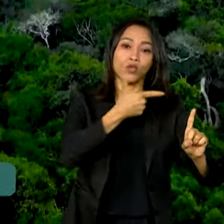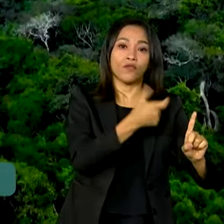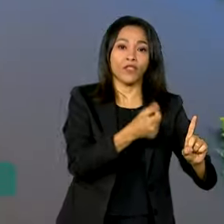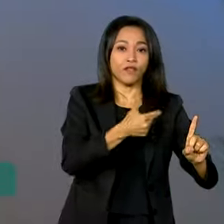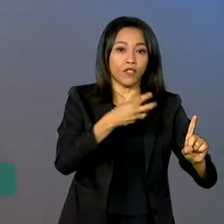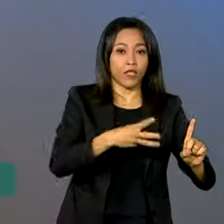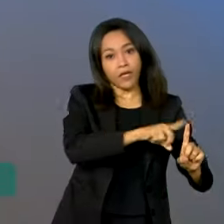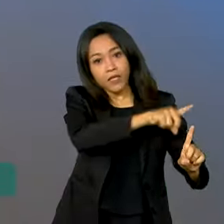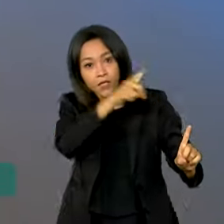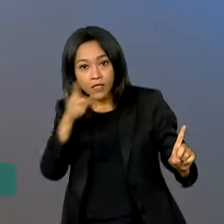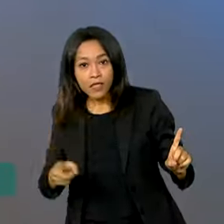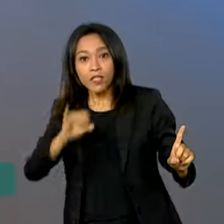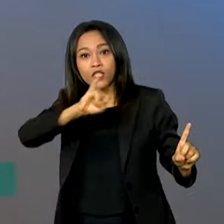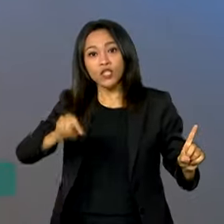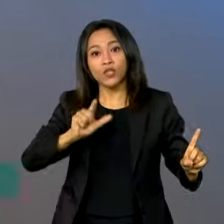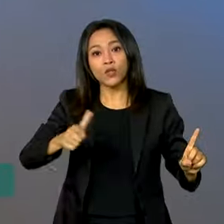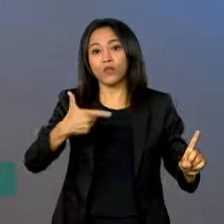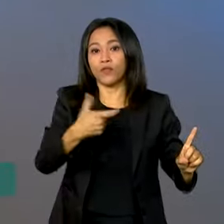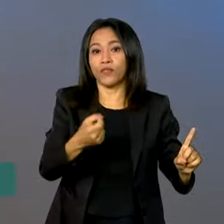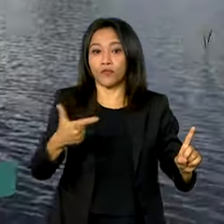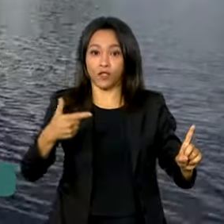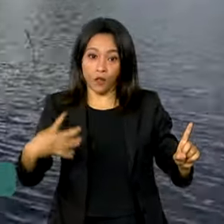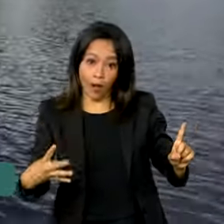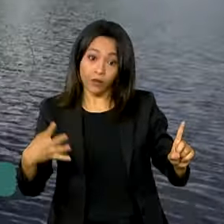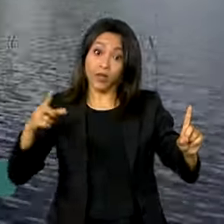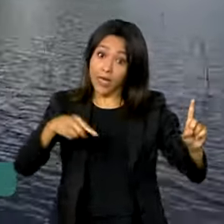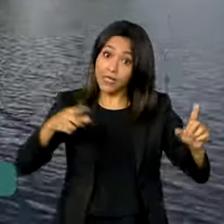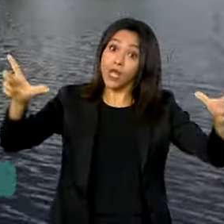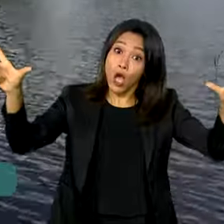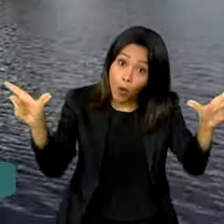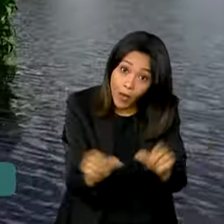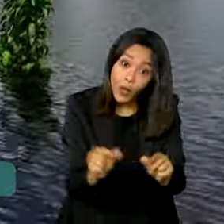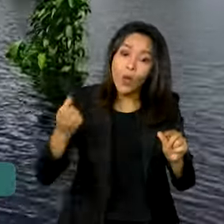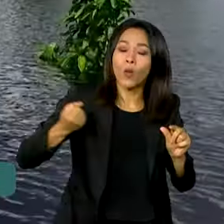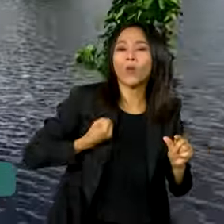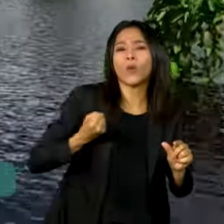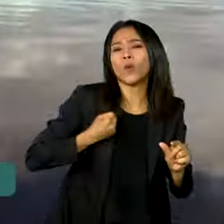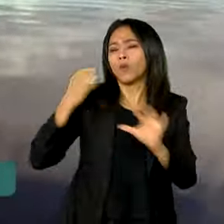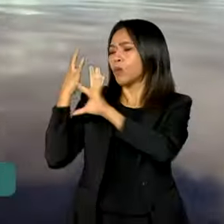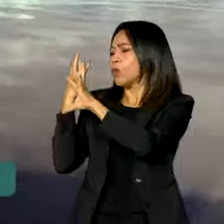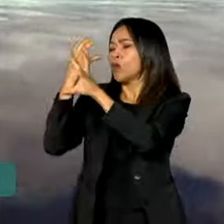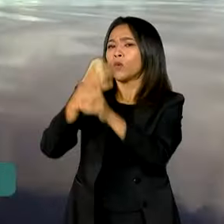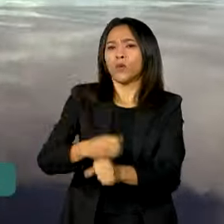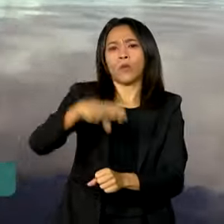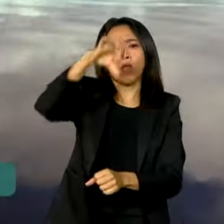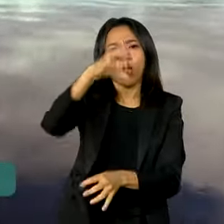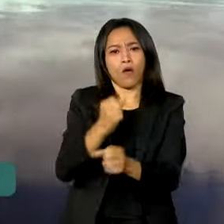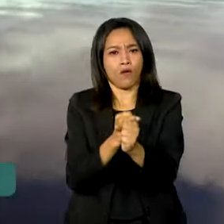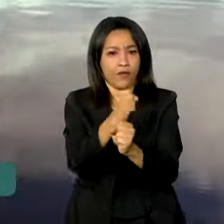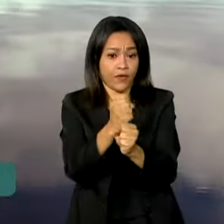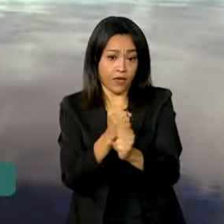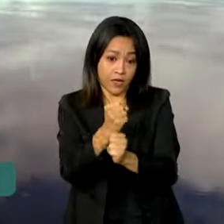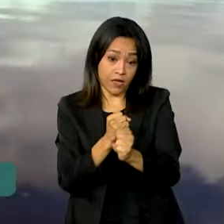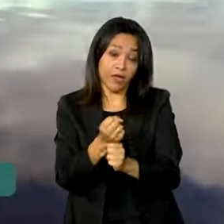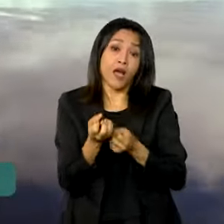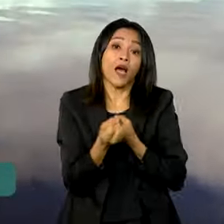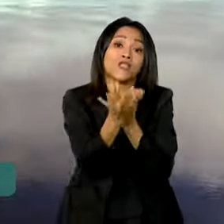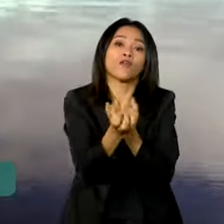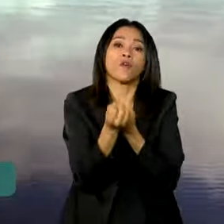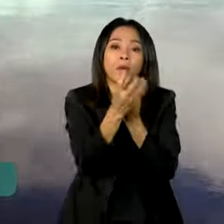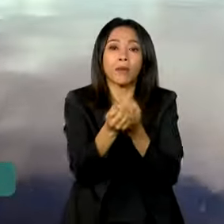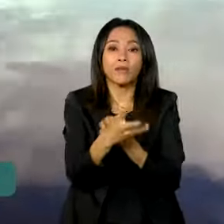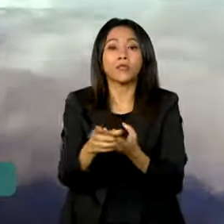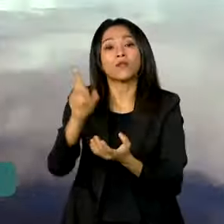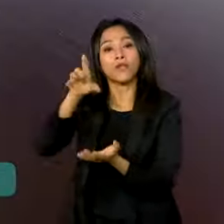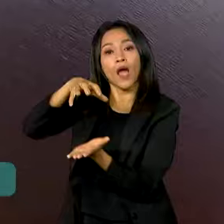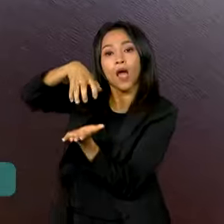e julho de 2024. É o menor índice dos últimos nove anos. Os dados são do Instituto